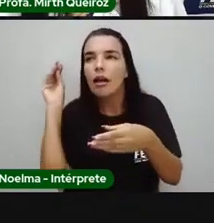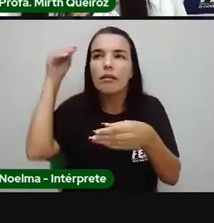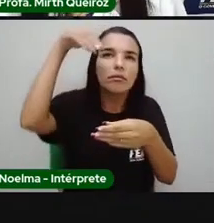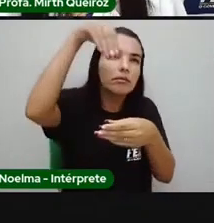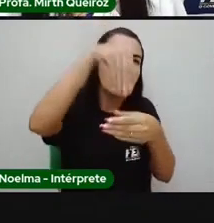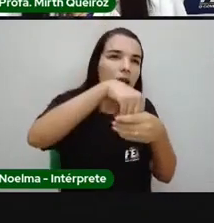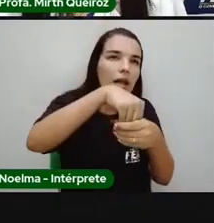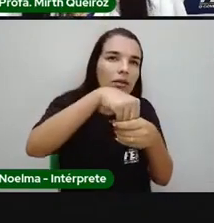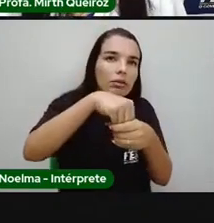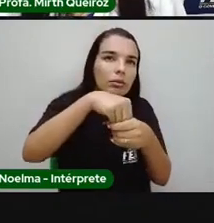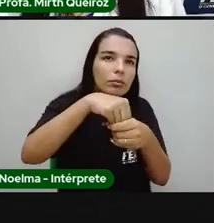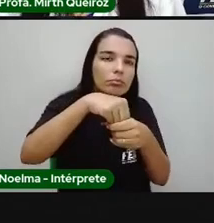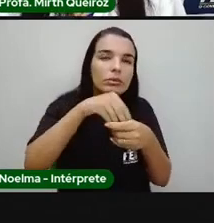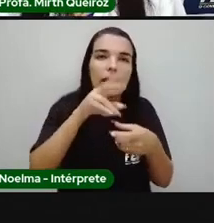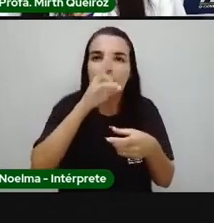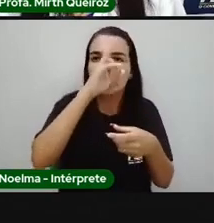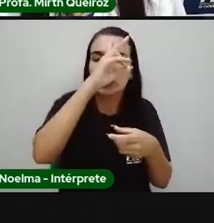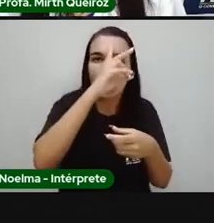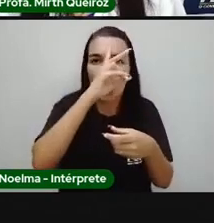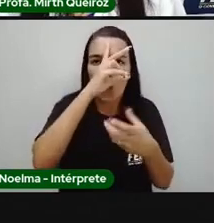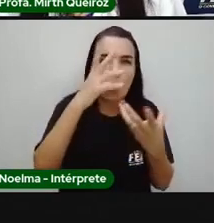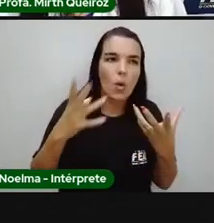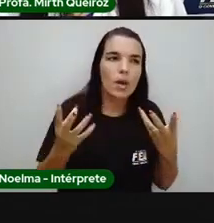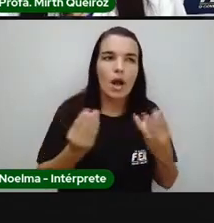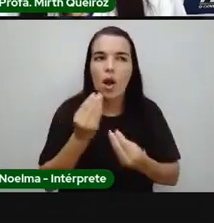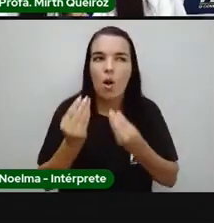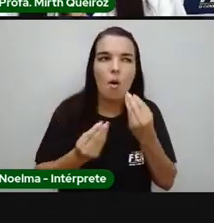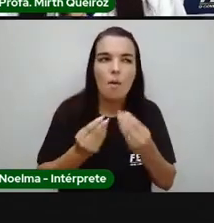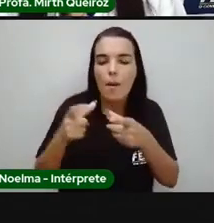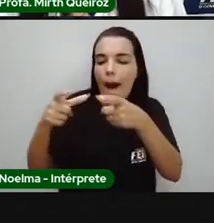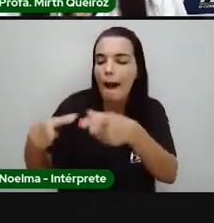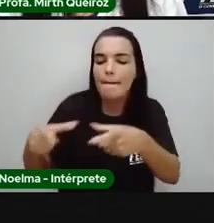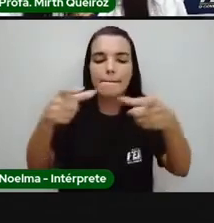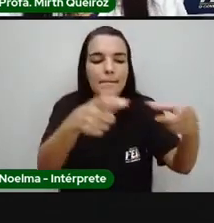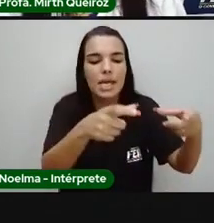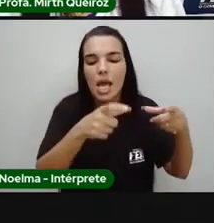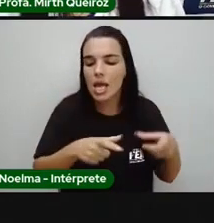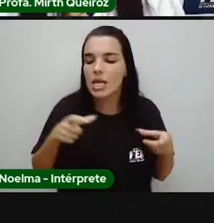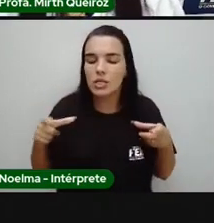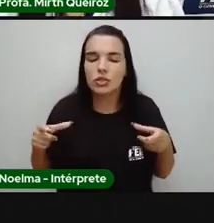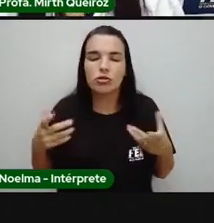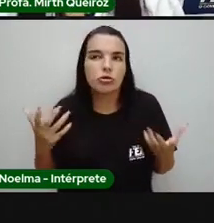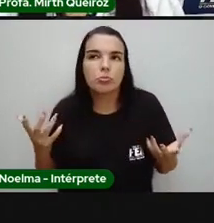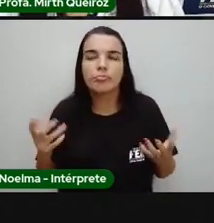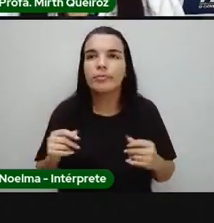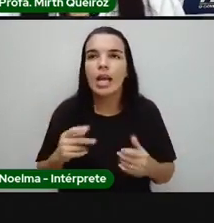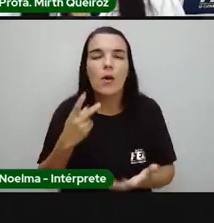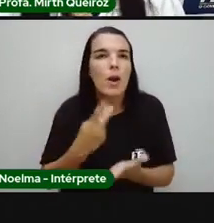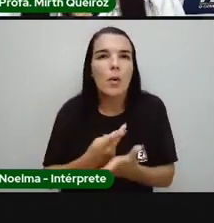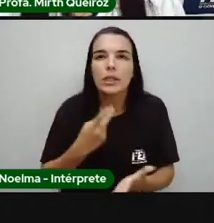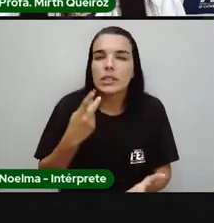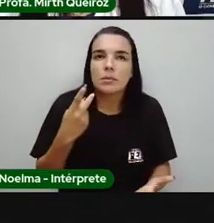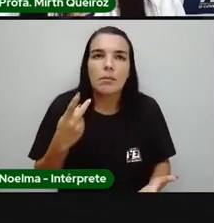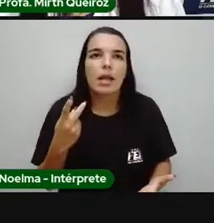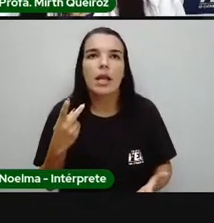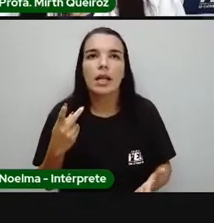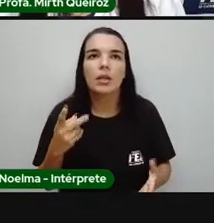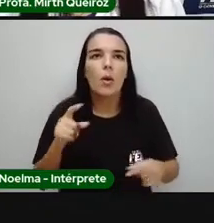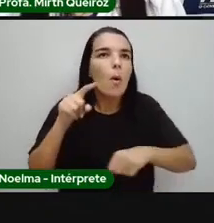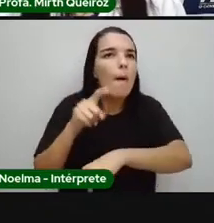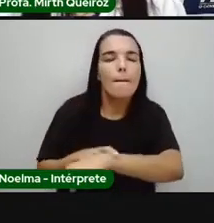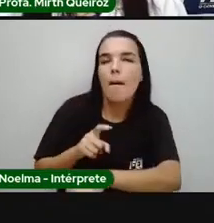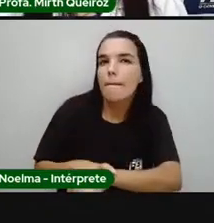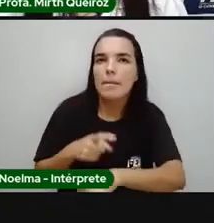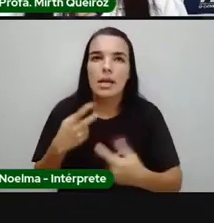criar essas imagens mentais para descrever um cenário, para descrever uma situação, né? Às vezes,